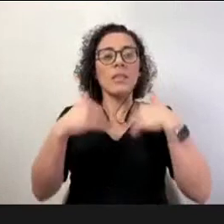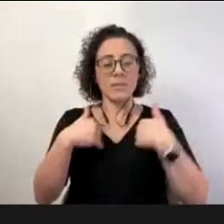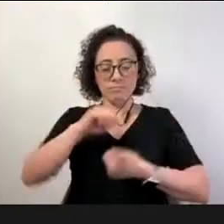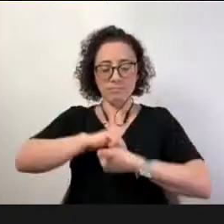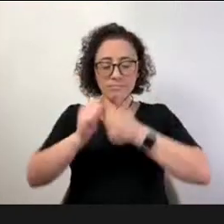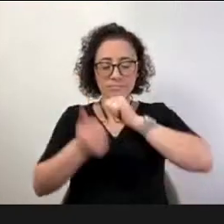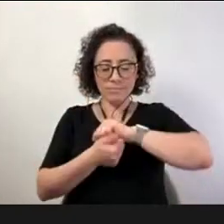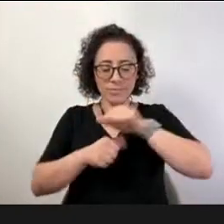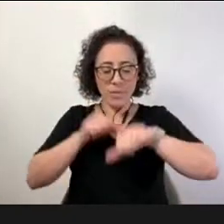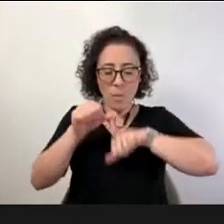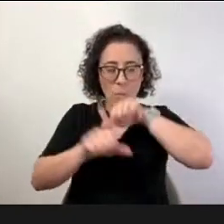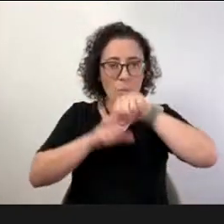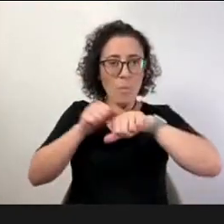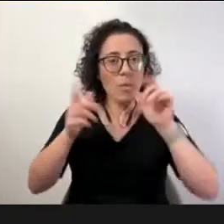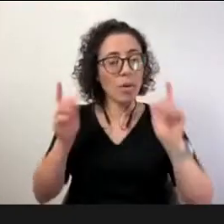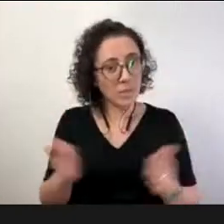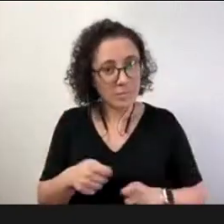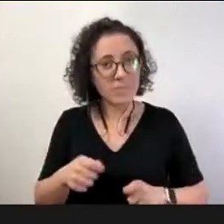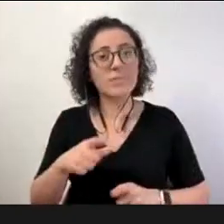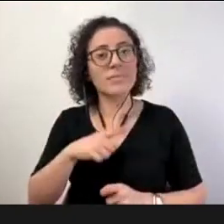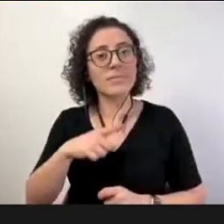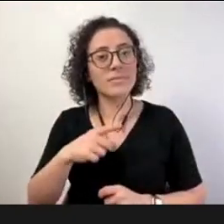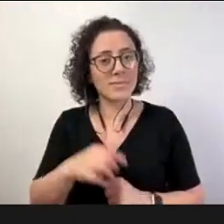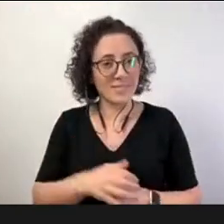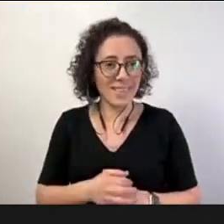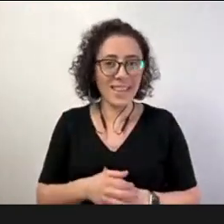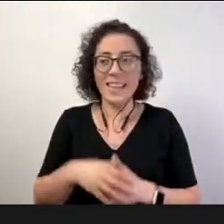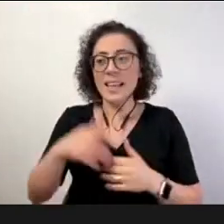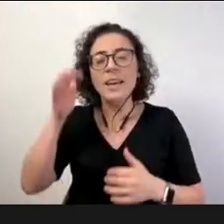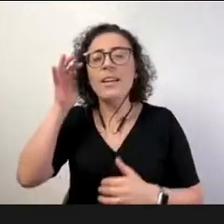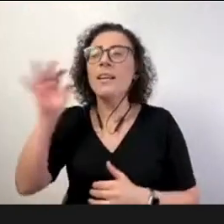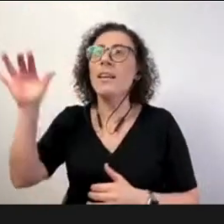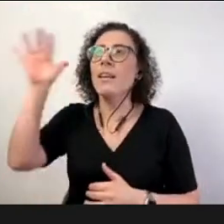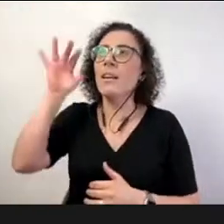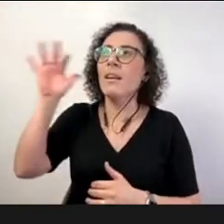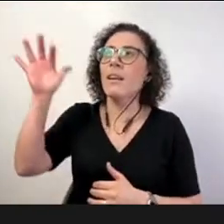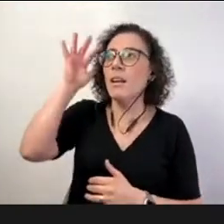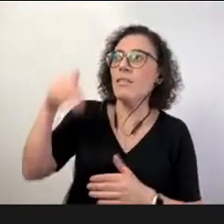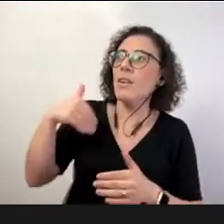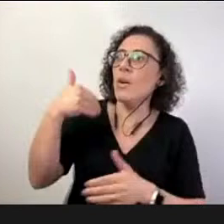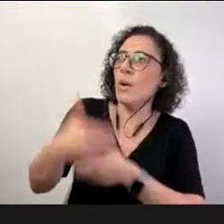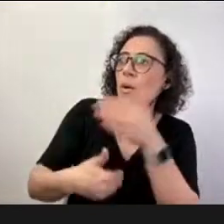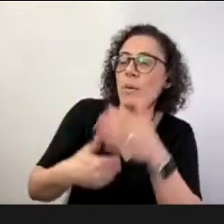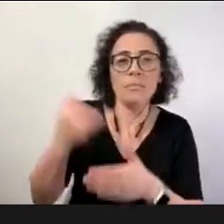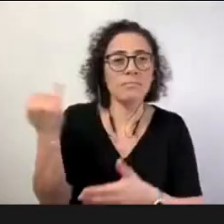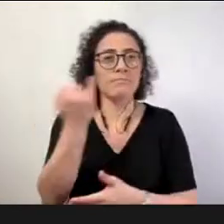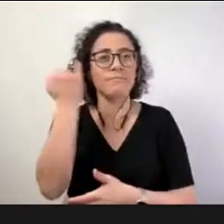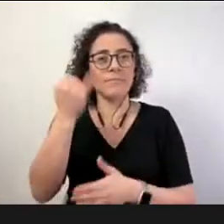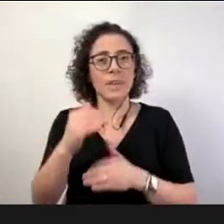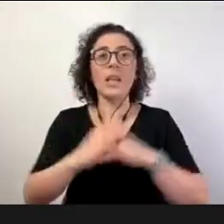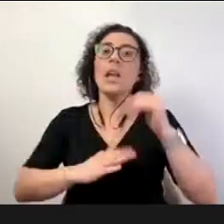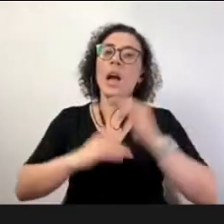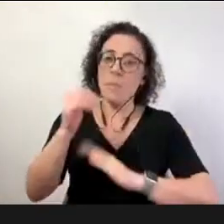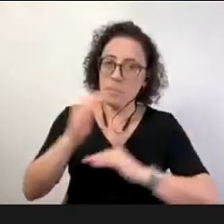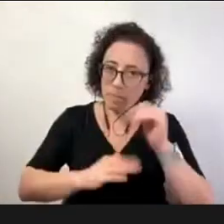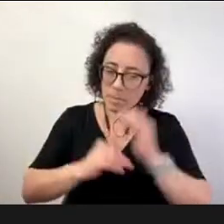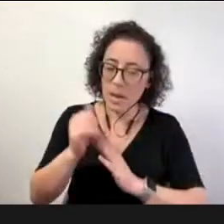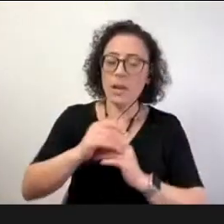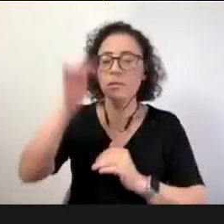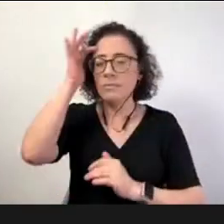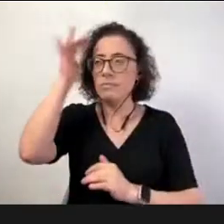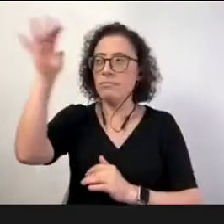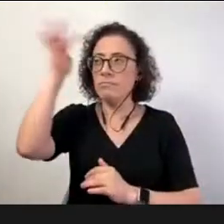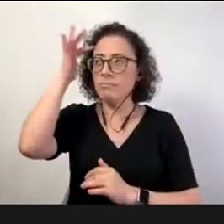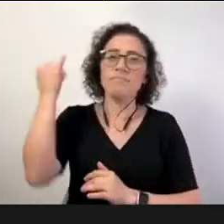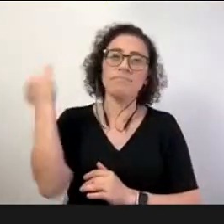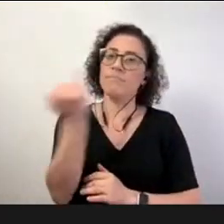refletir sobre esse próprio processo mais ainda e voltando na visão de que a prática e a reflexão sobre a prática são